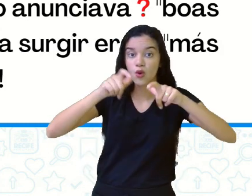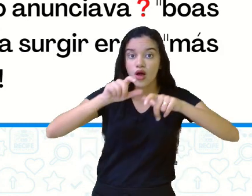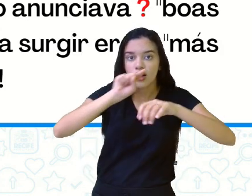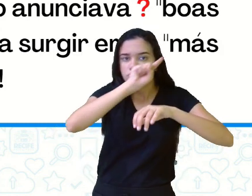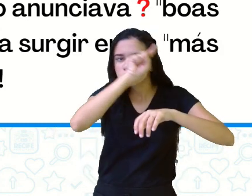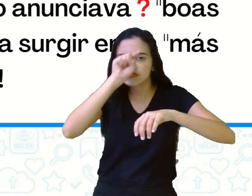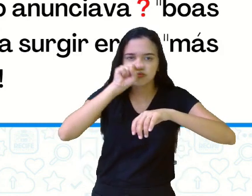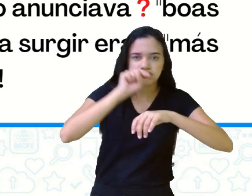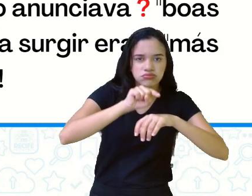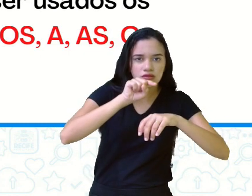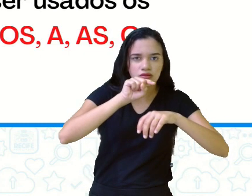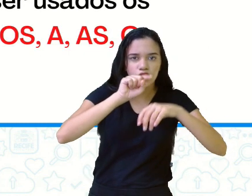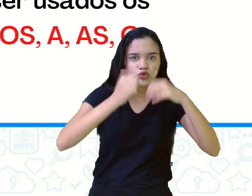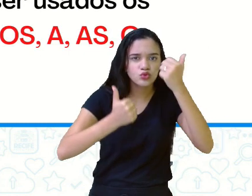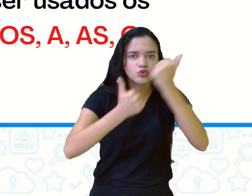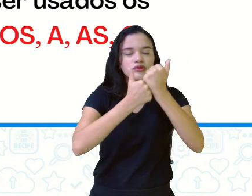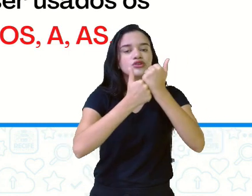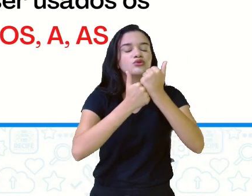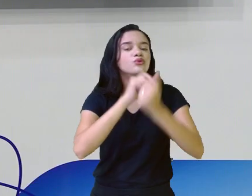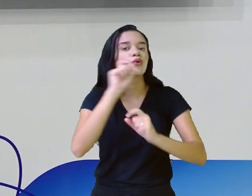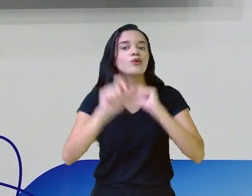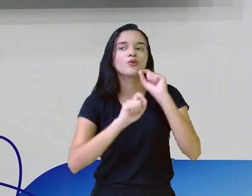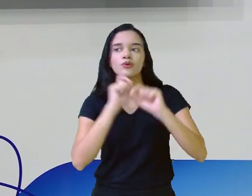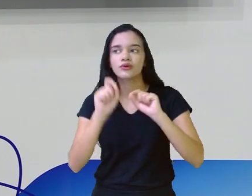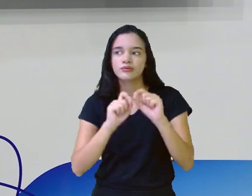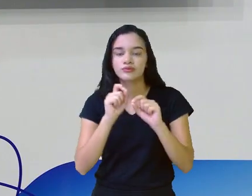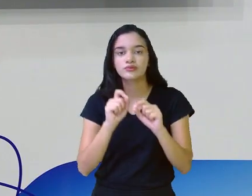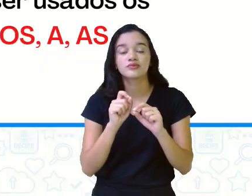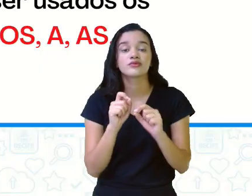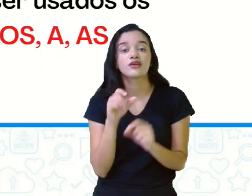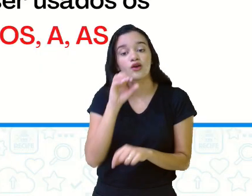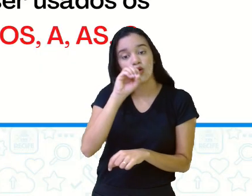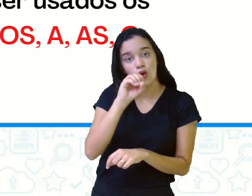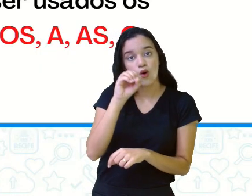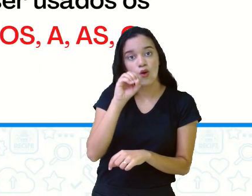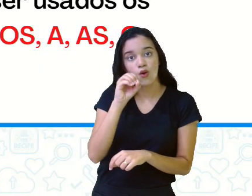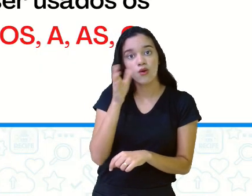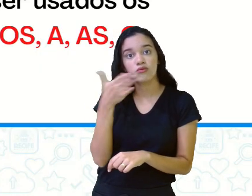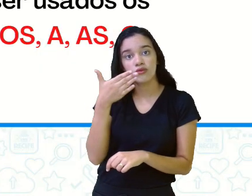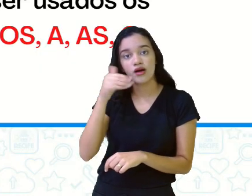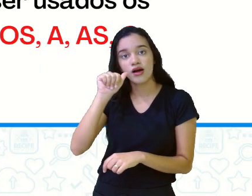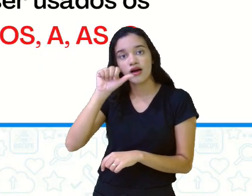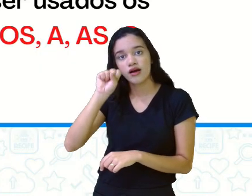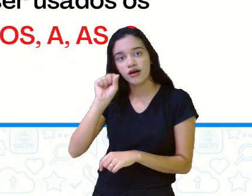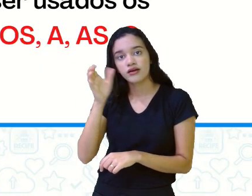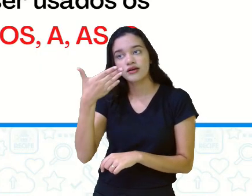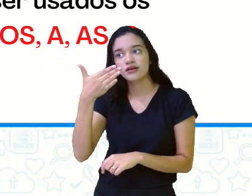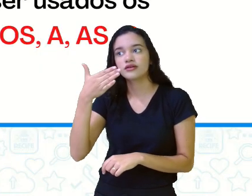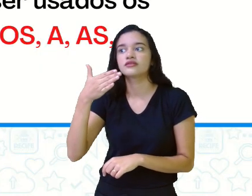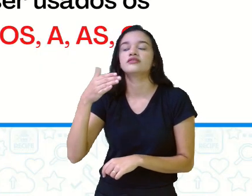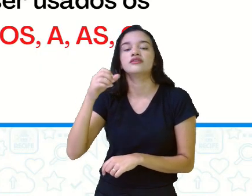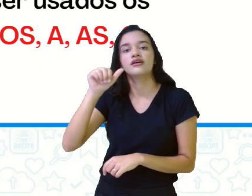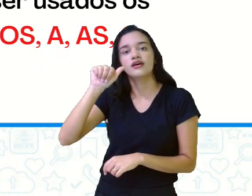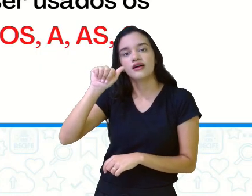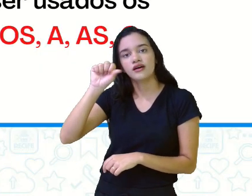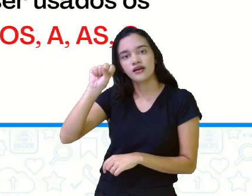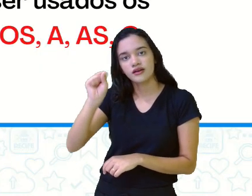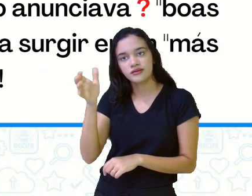aí da interrogação, deveriam ser o ós, a, as, o.